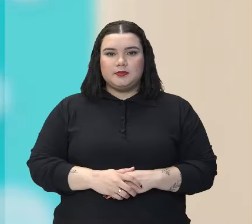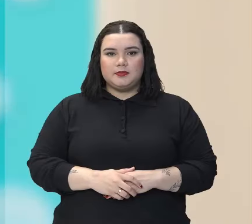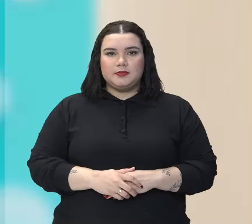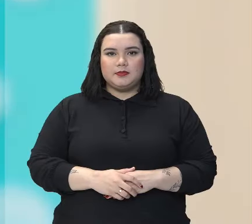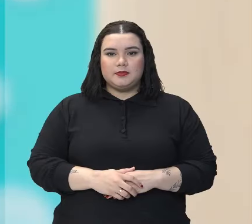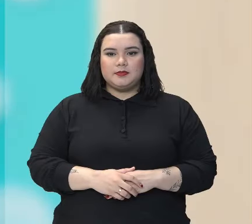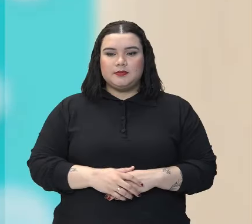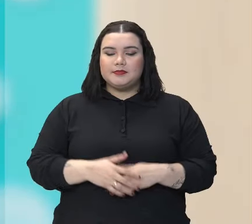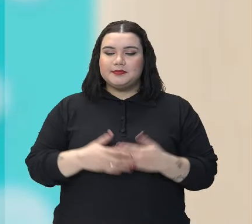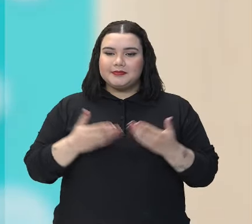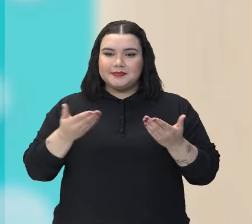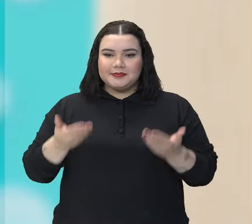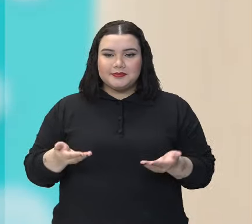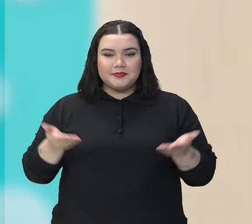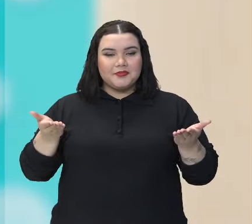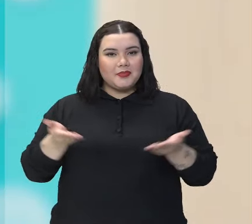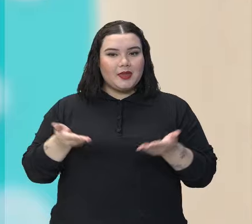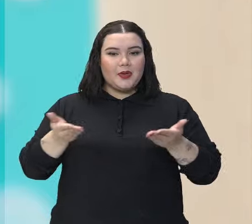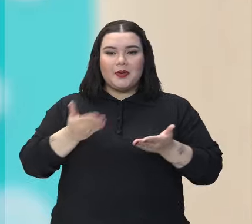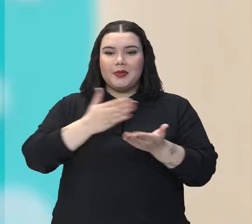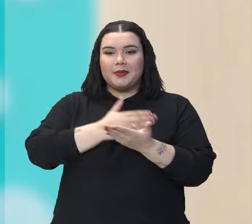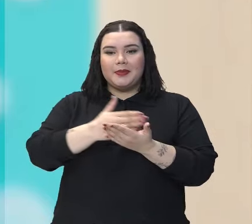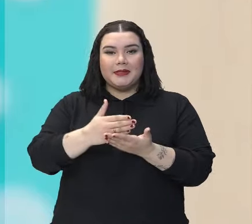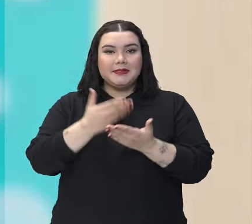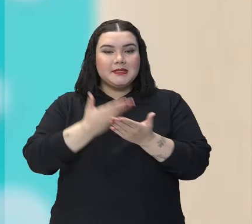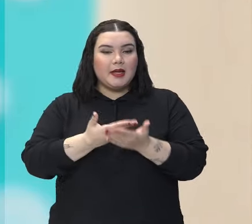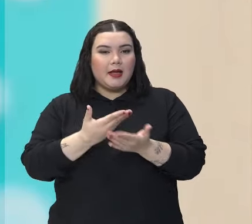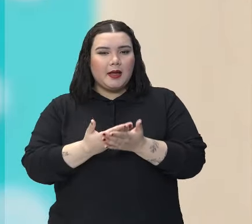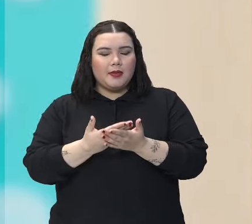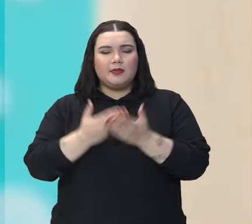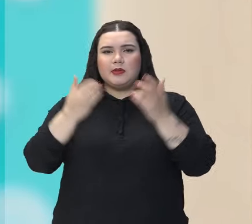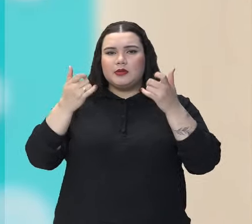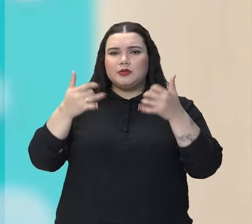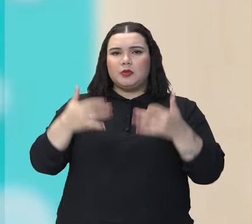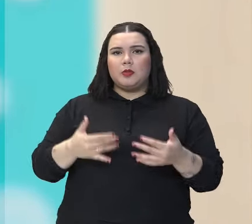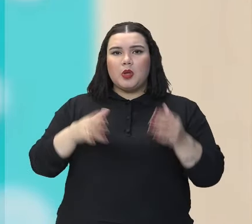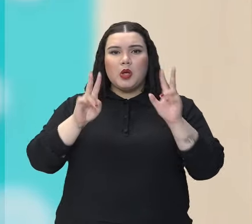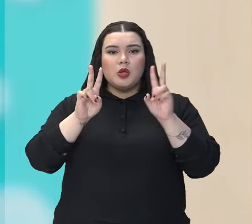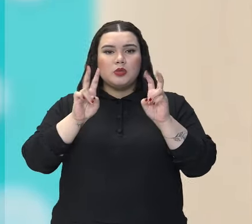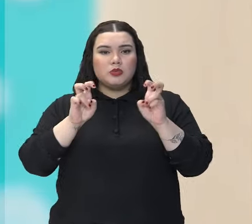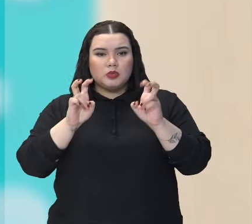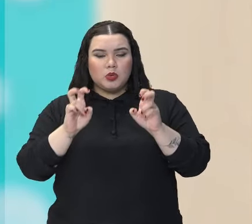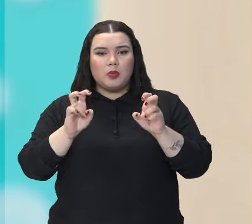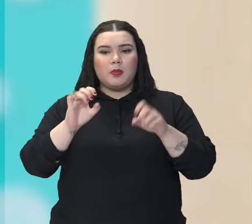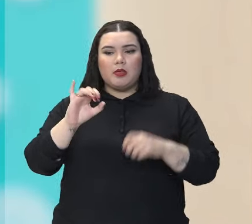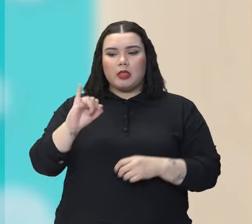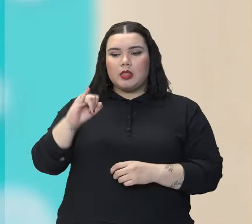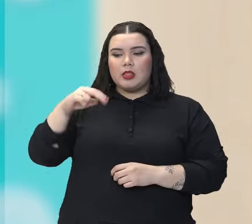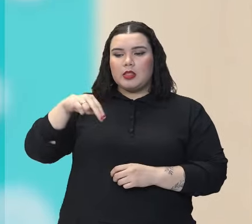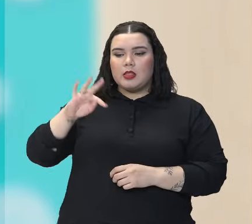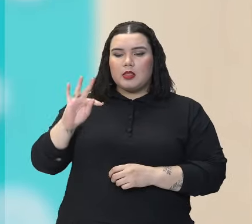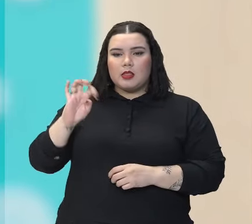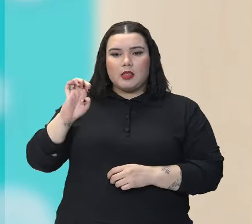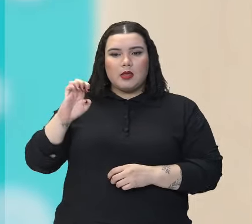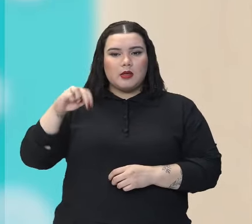Então, vamos iniciar nossa aula falando de intencionalidade discursiva. A gente vai observar